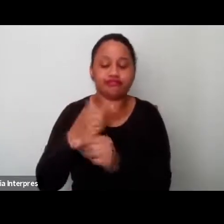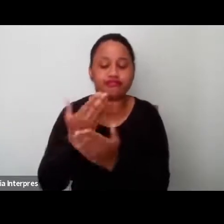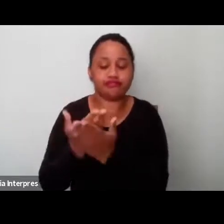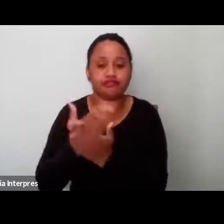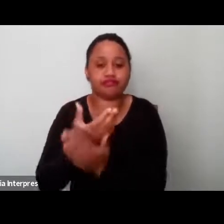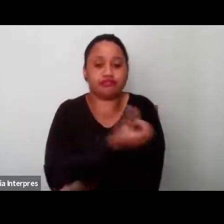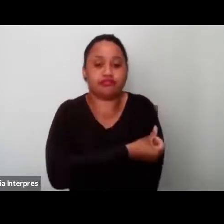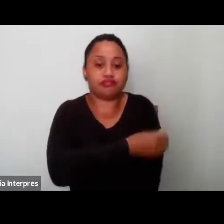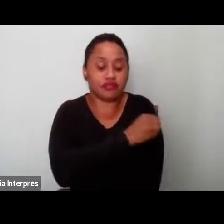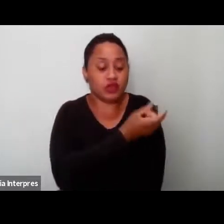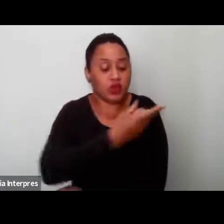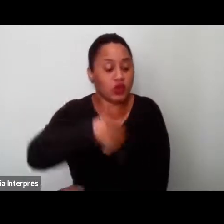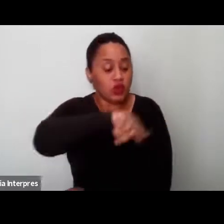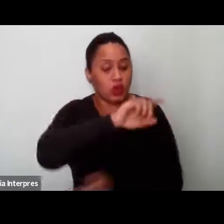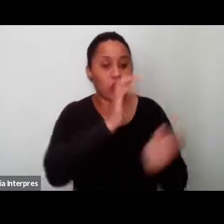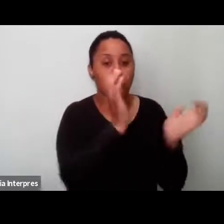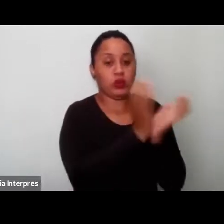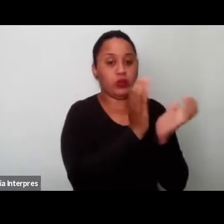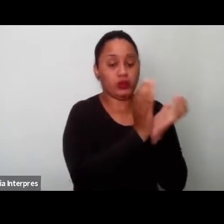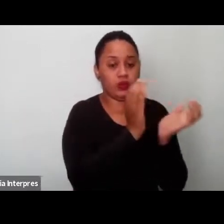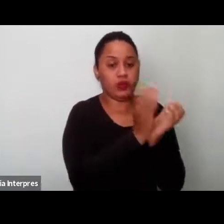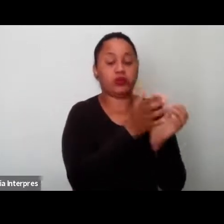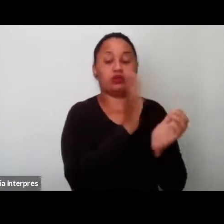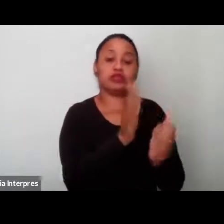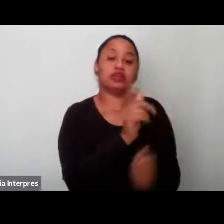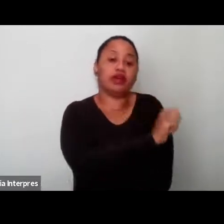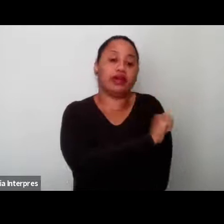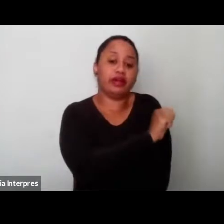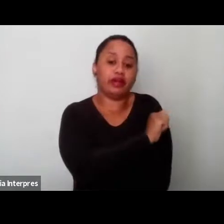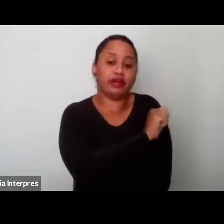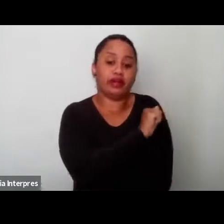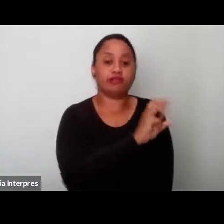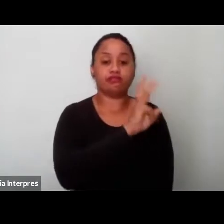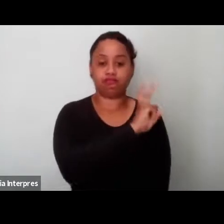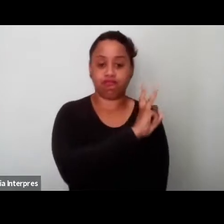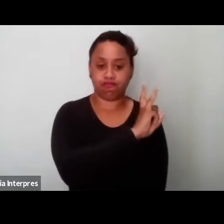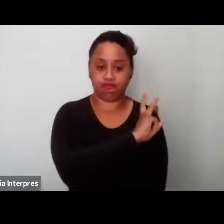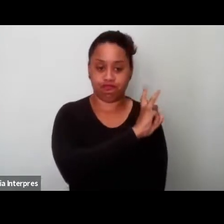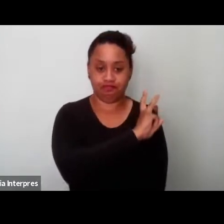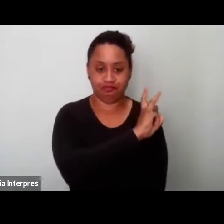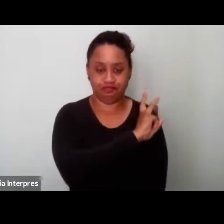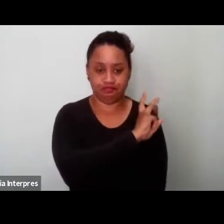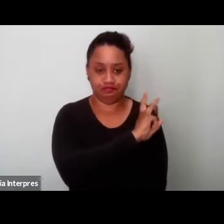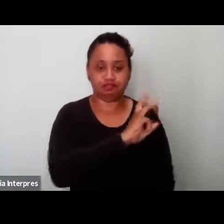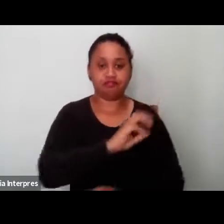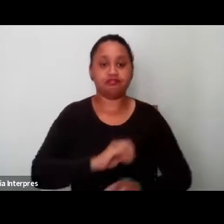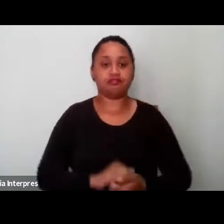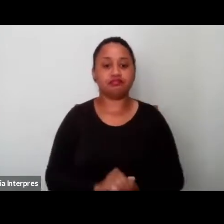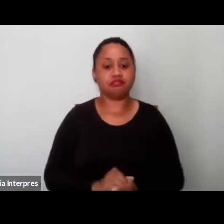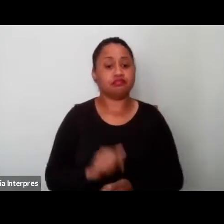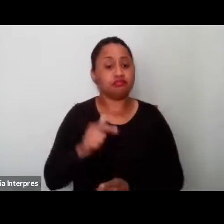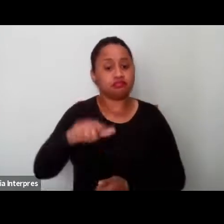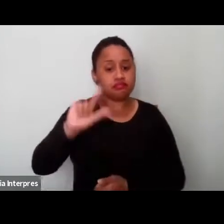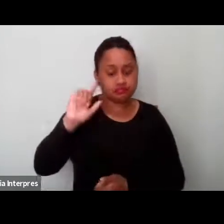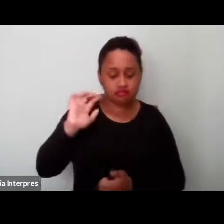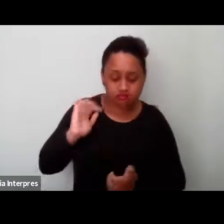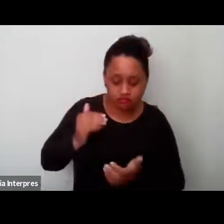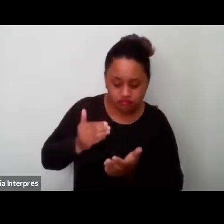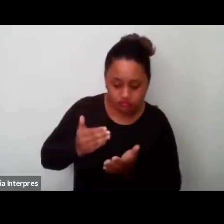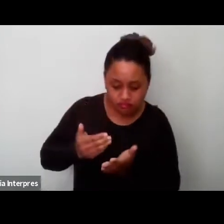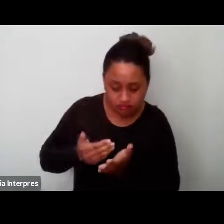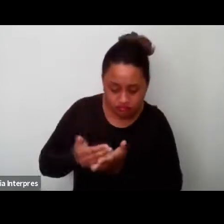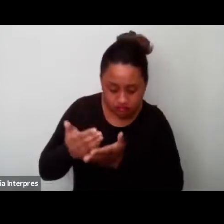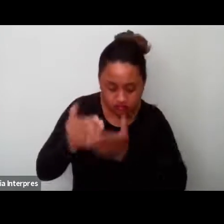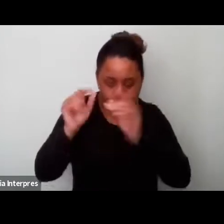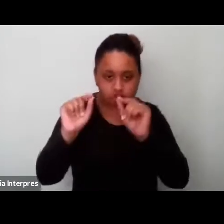demais, então, estudam no ensino médio. Antes de eu entrar na,